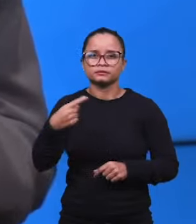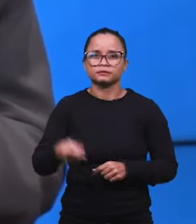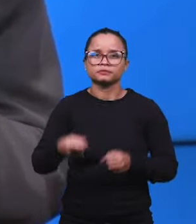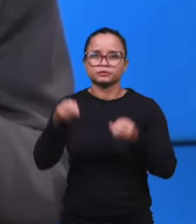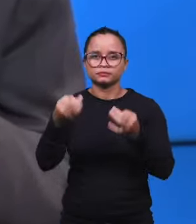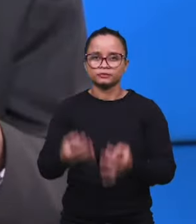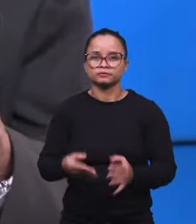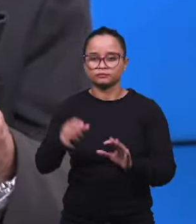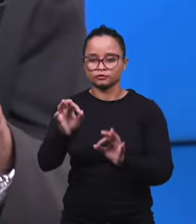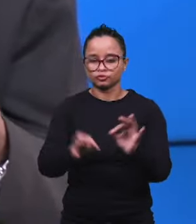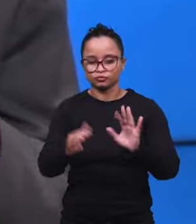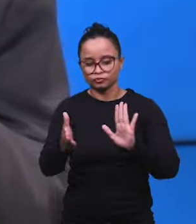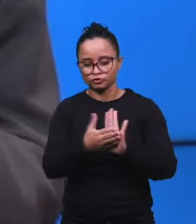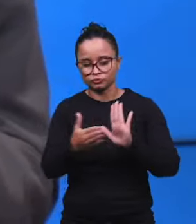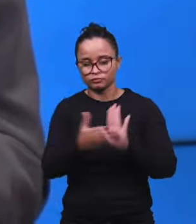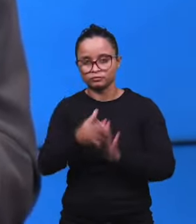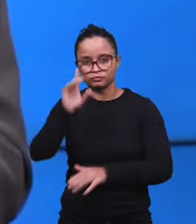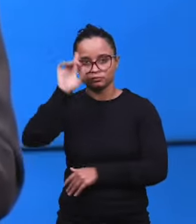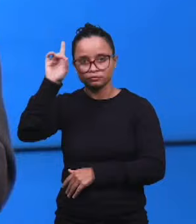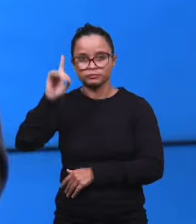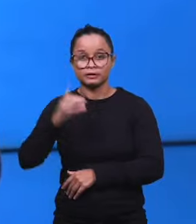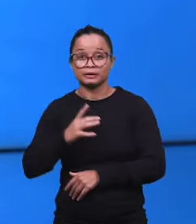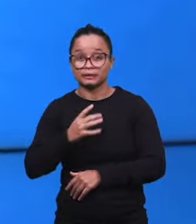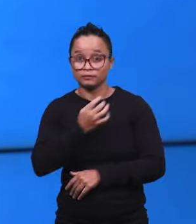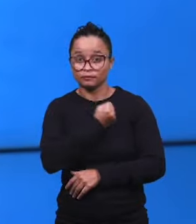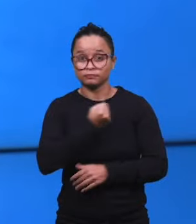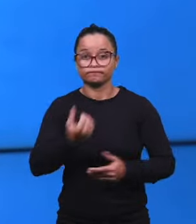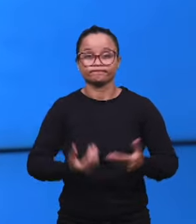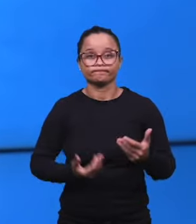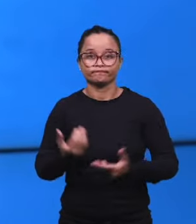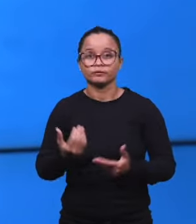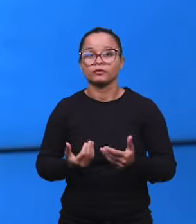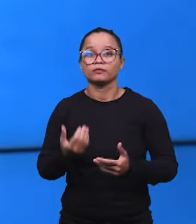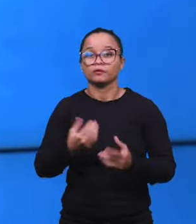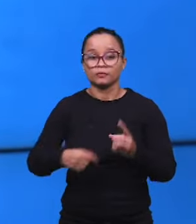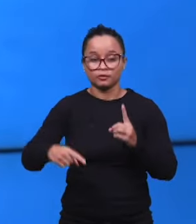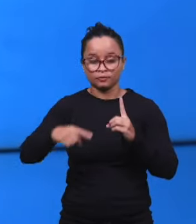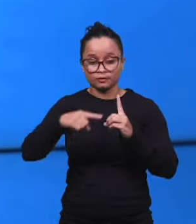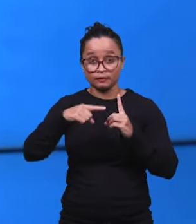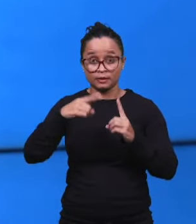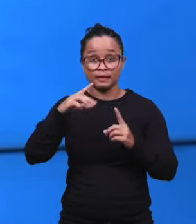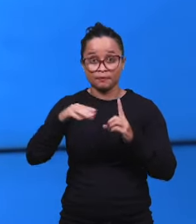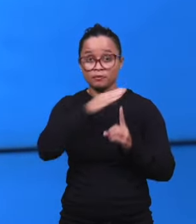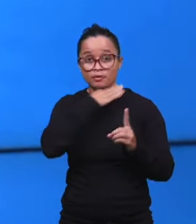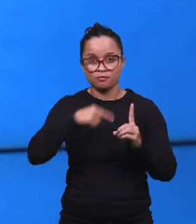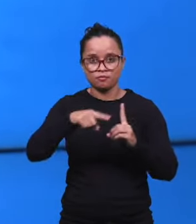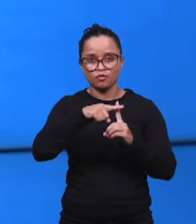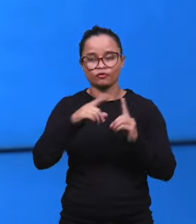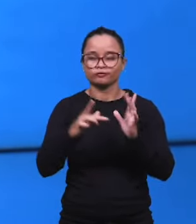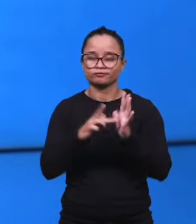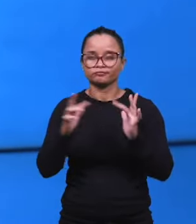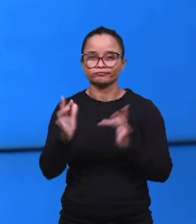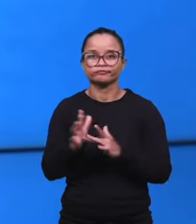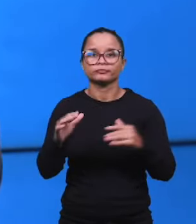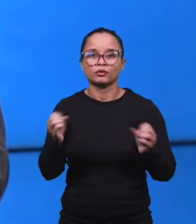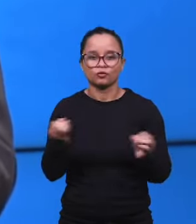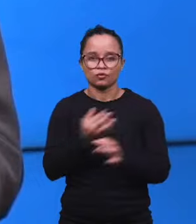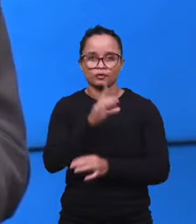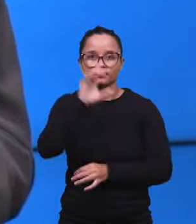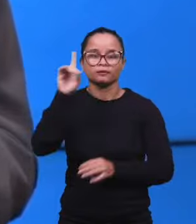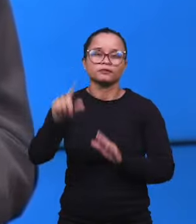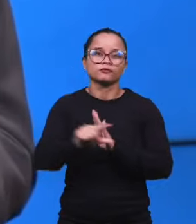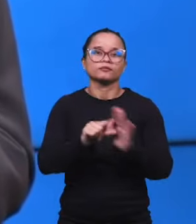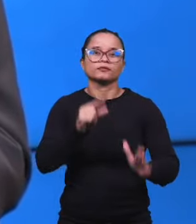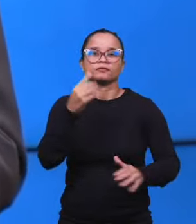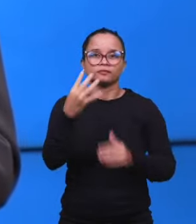o projeto de Deus em salvar a igreja fiel foi pelo sacrifício do Senhor Jesus. Glória a Deus. E ali, onde o verso